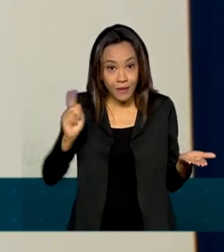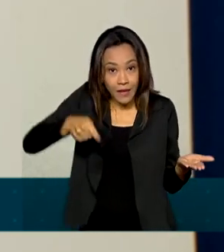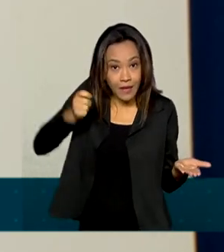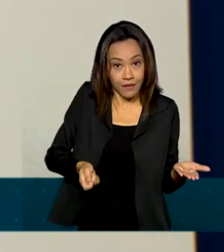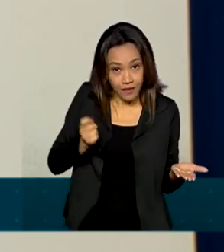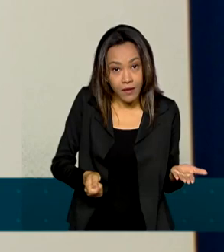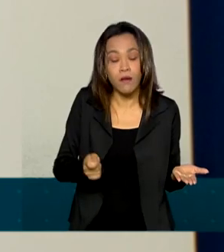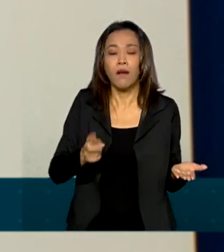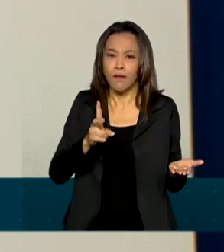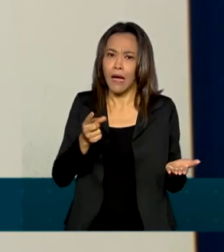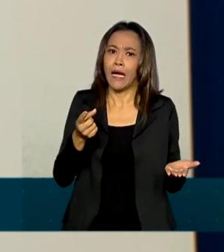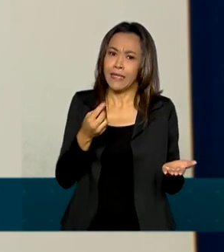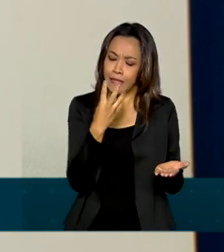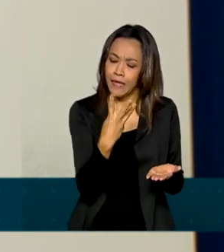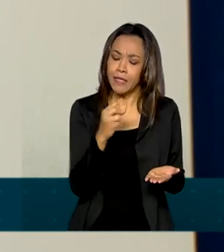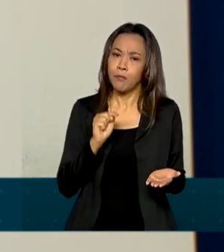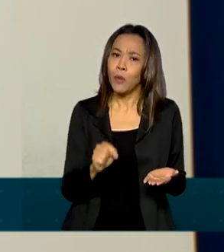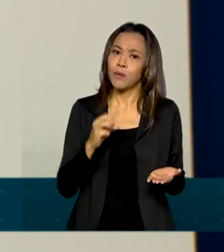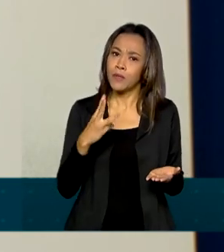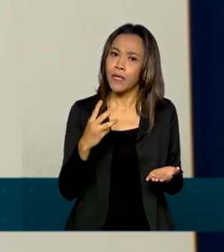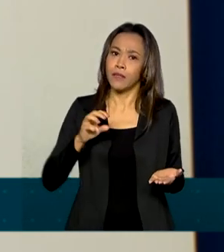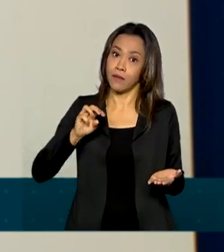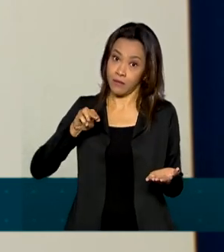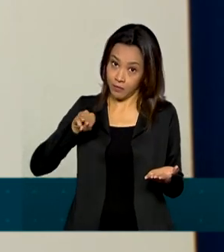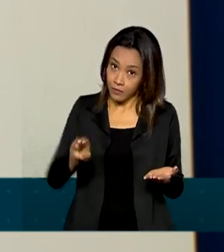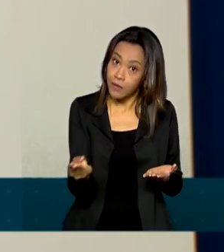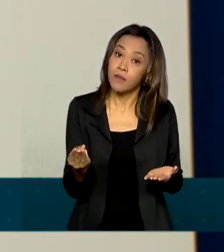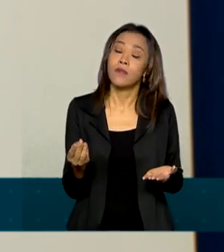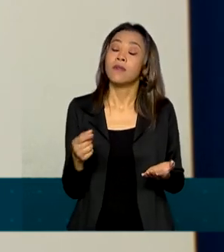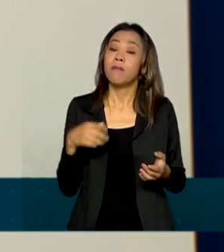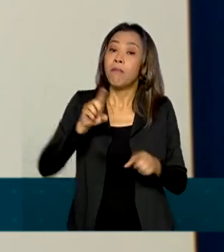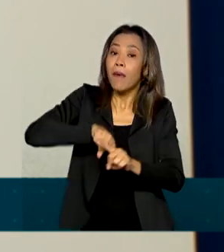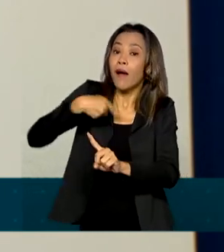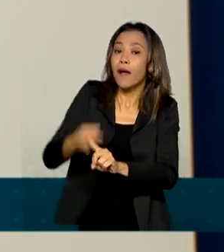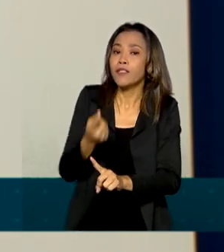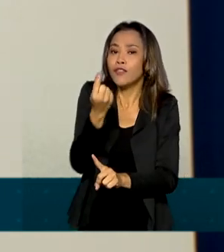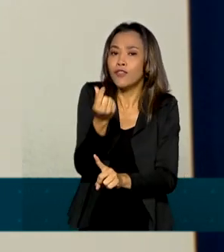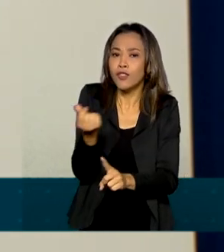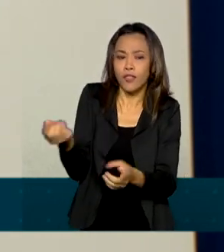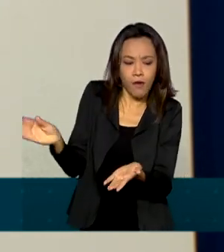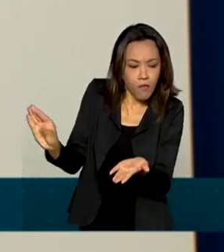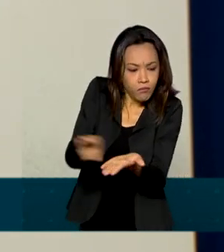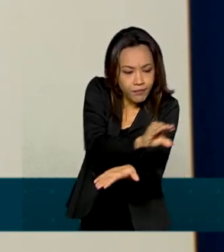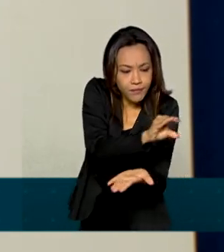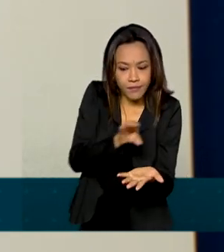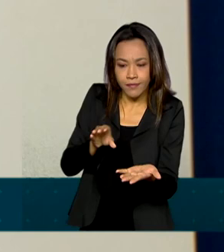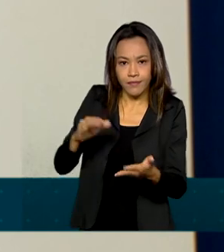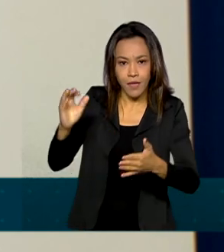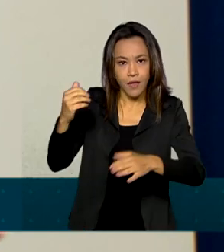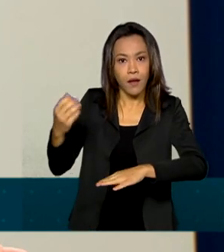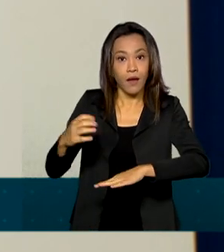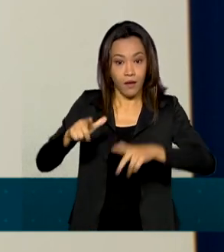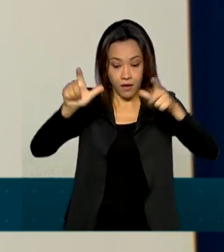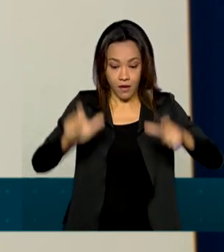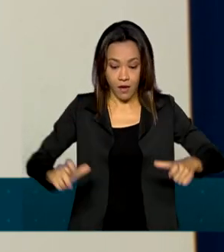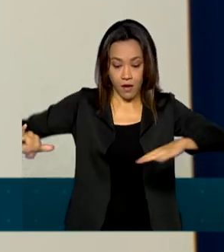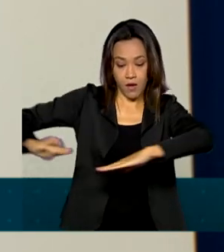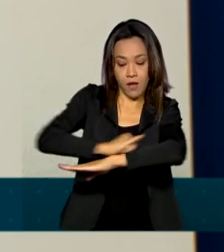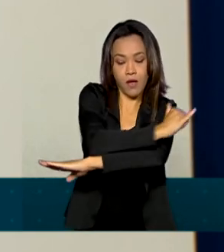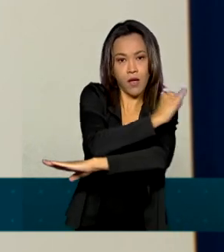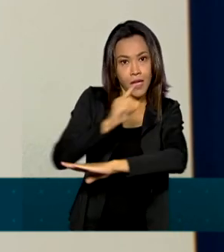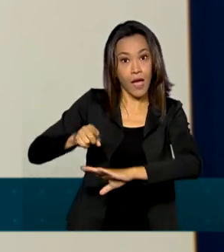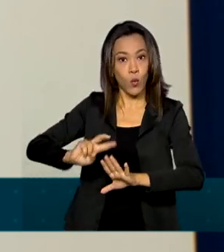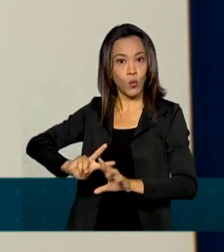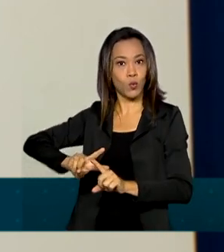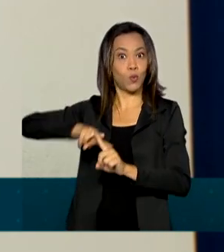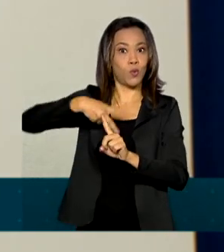imediatamente a entrada de 3,3 bilhões mais os valores que serão investidos nesse aeroporto que são estimados em praticamente o